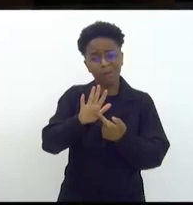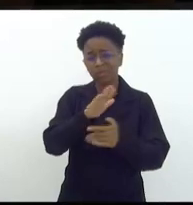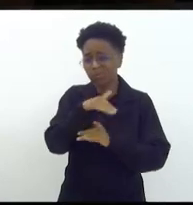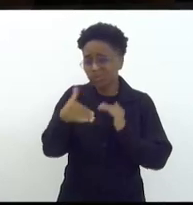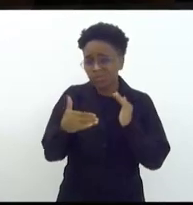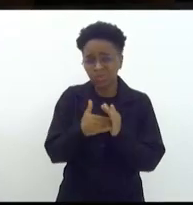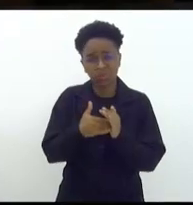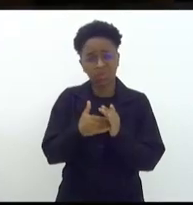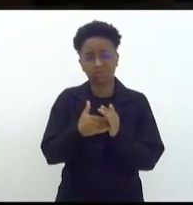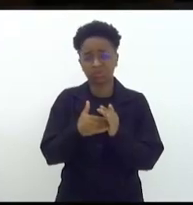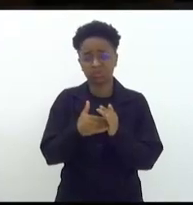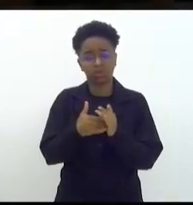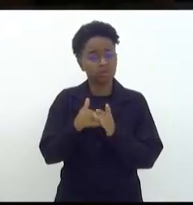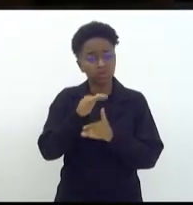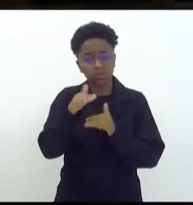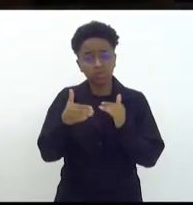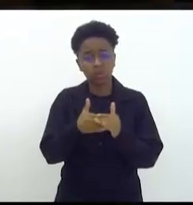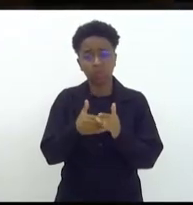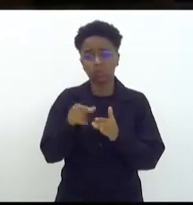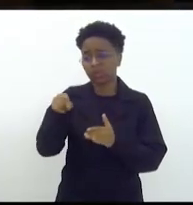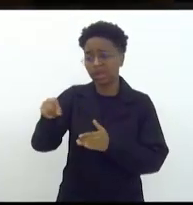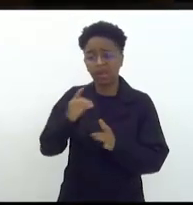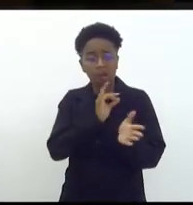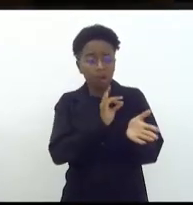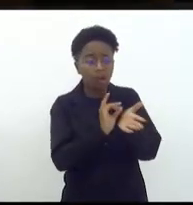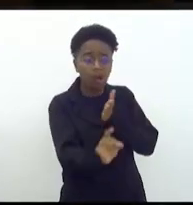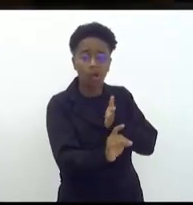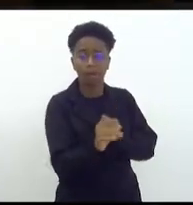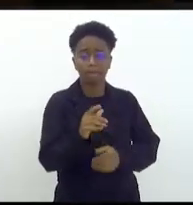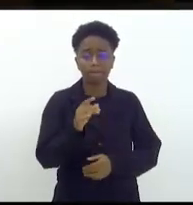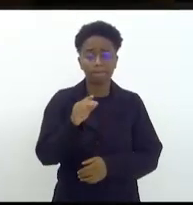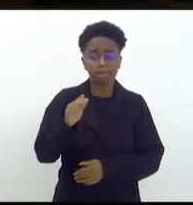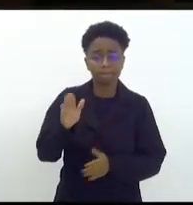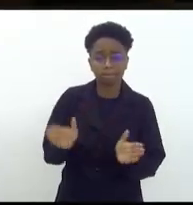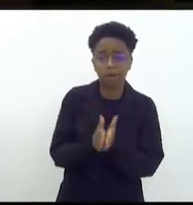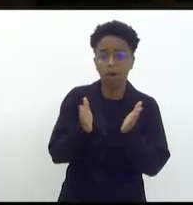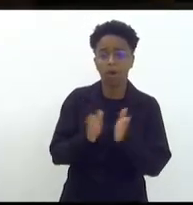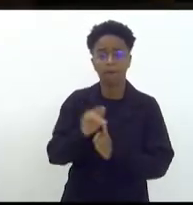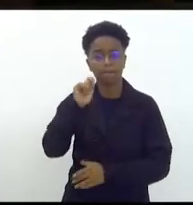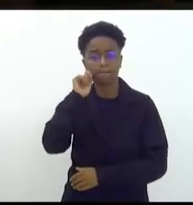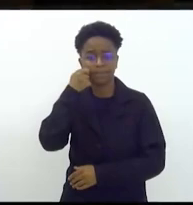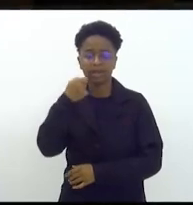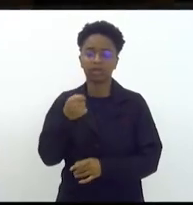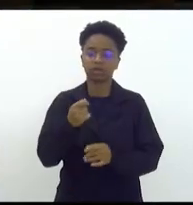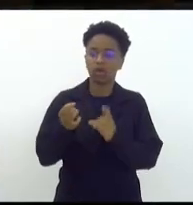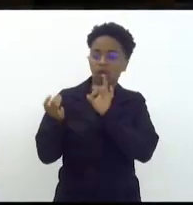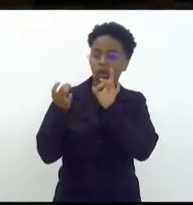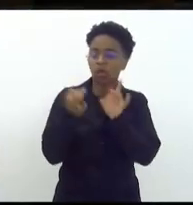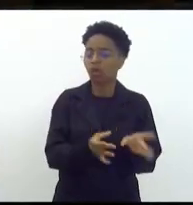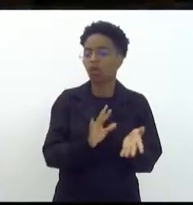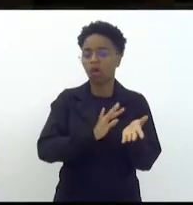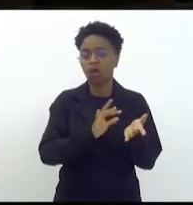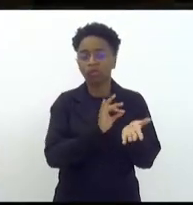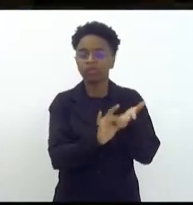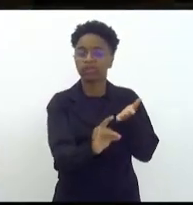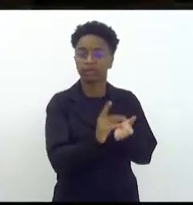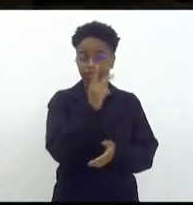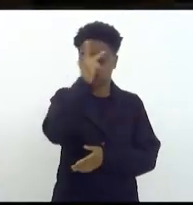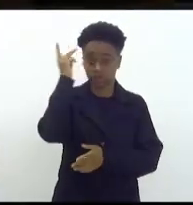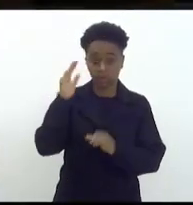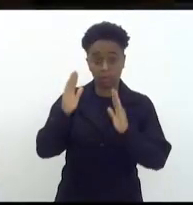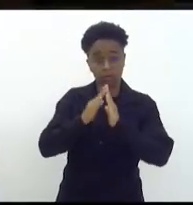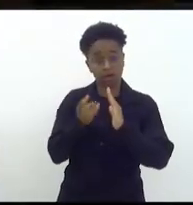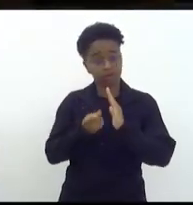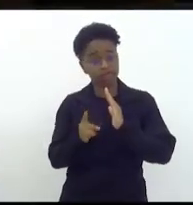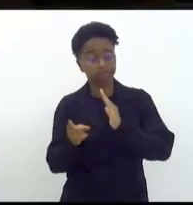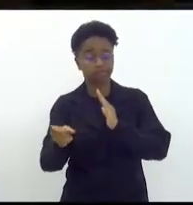ojeriza que o governador tem a pobre tem a preto tem aqueles que vivem na favela e da periferia eu não posso deixar aqui